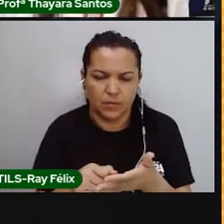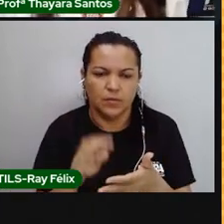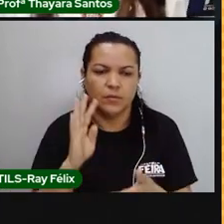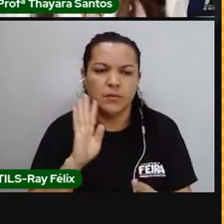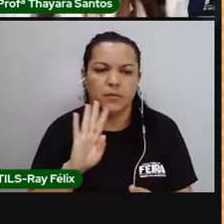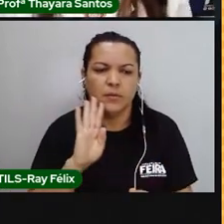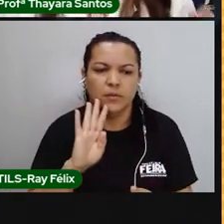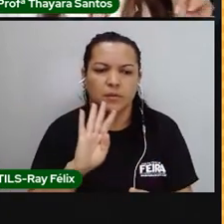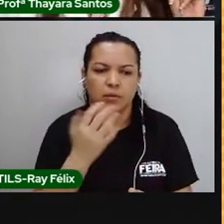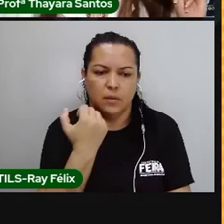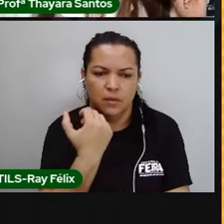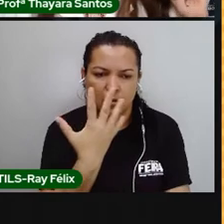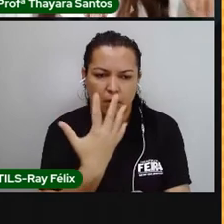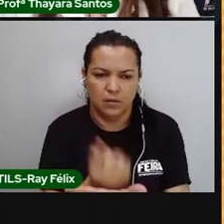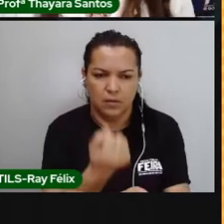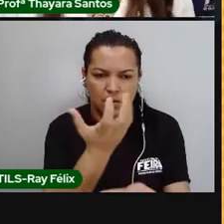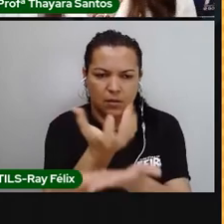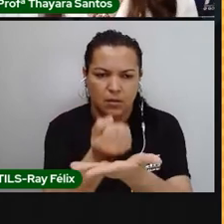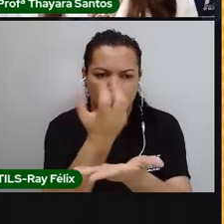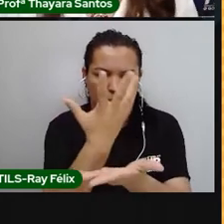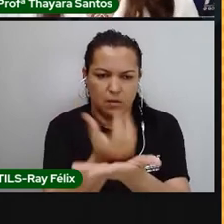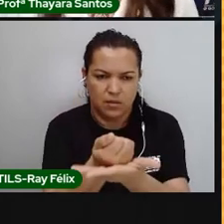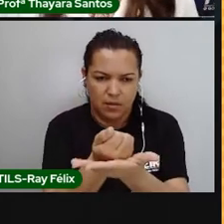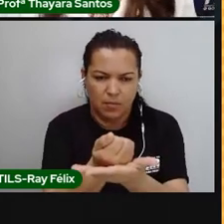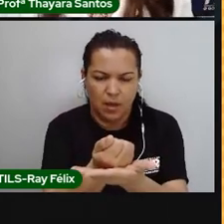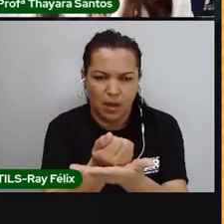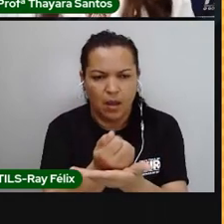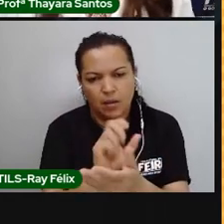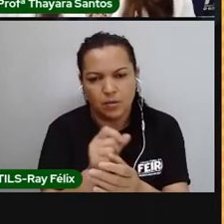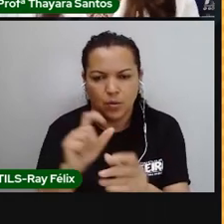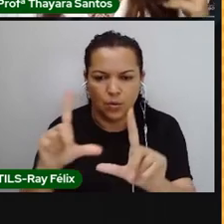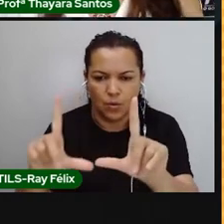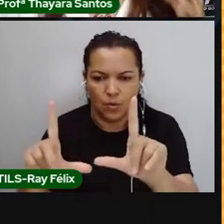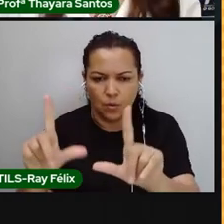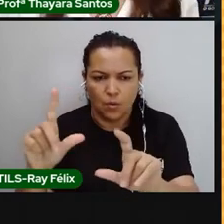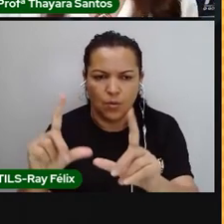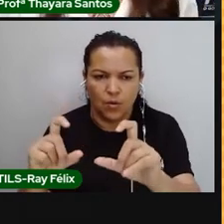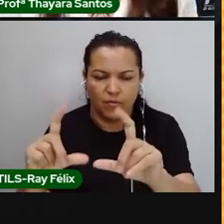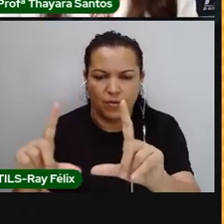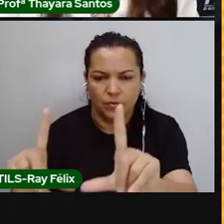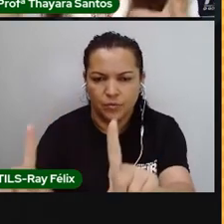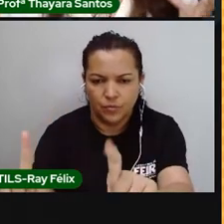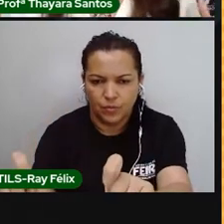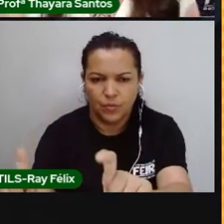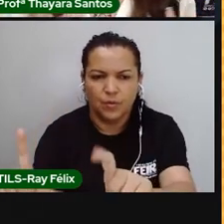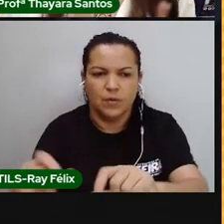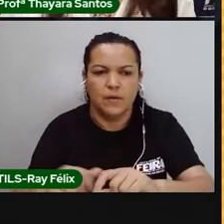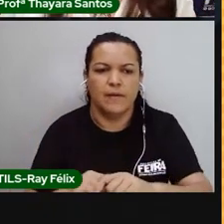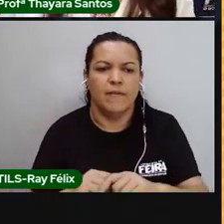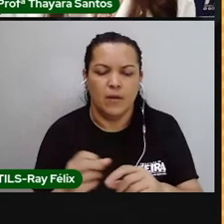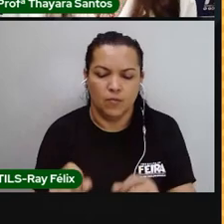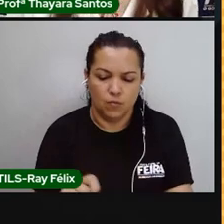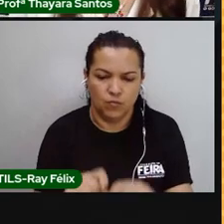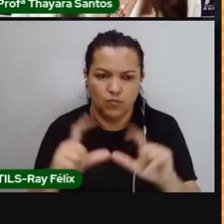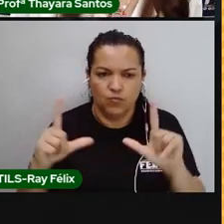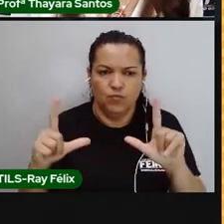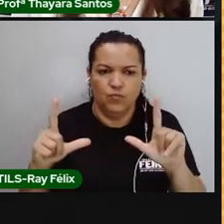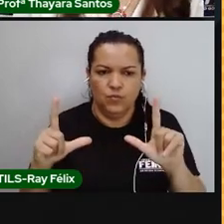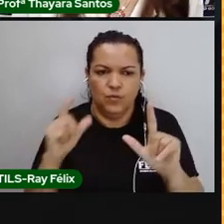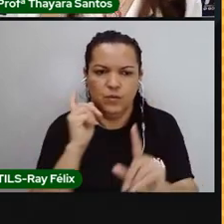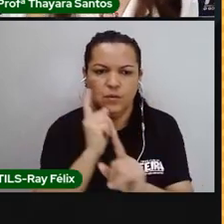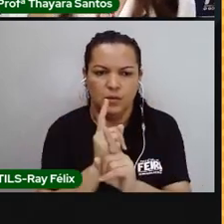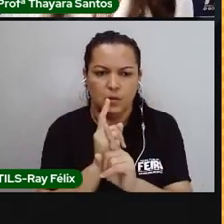Você baixa ele no celular, você aponta a câmera para alguma superfície e ele vai aparecer ali o você quer, o que você